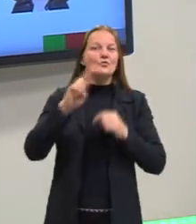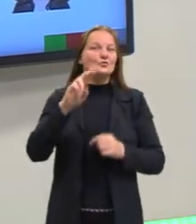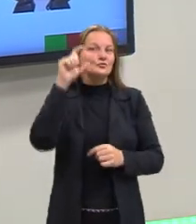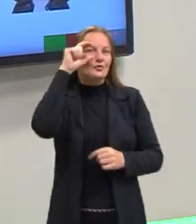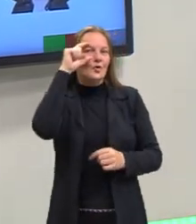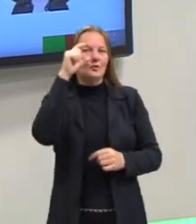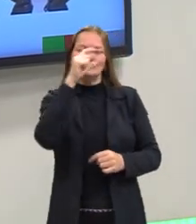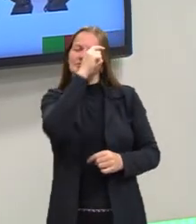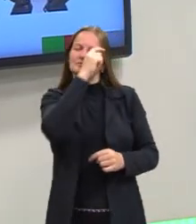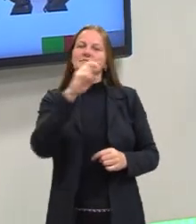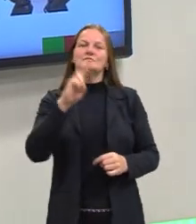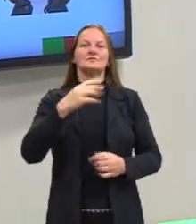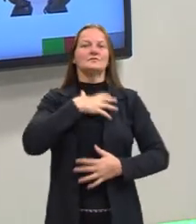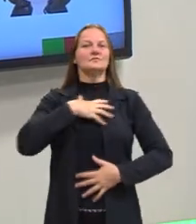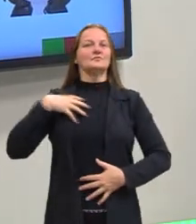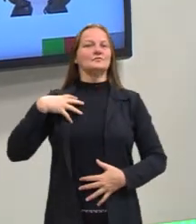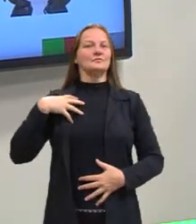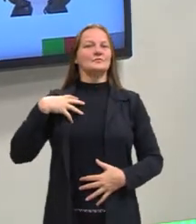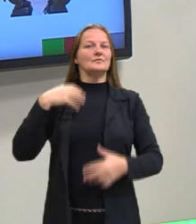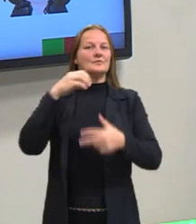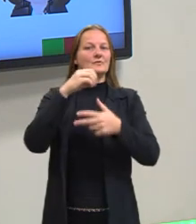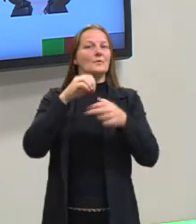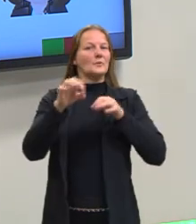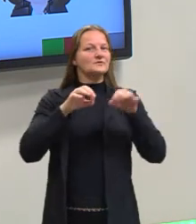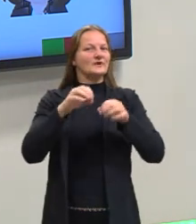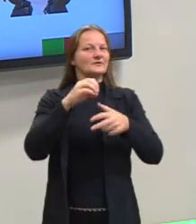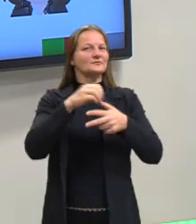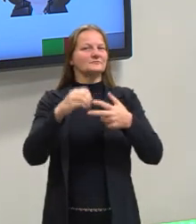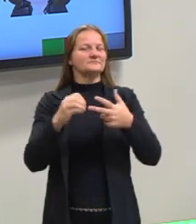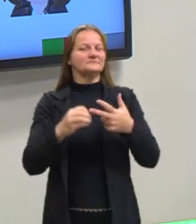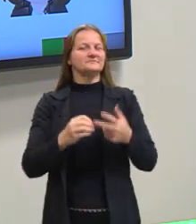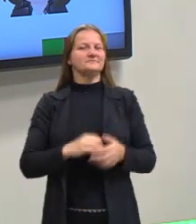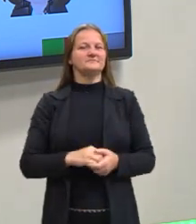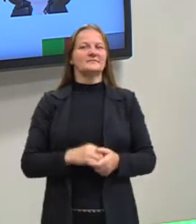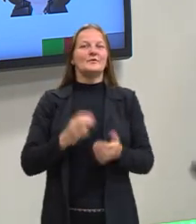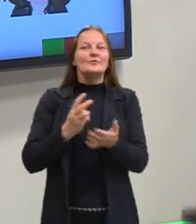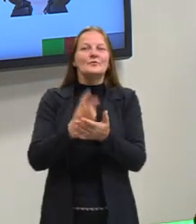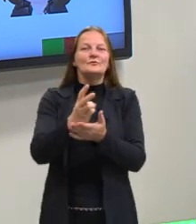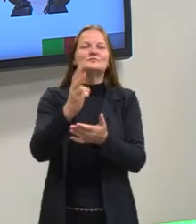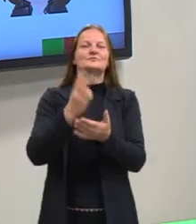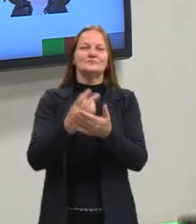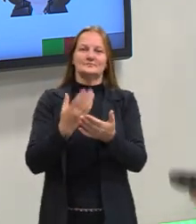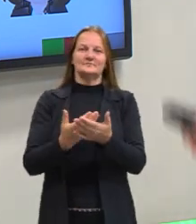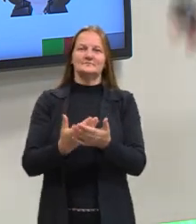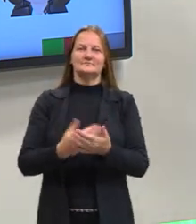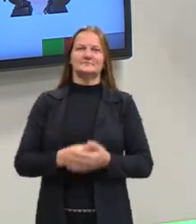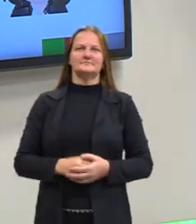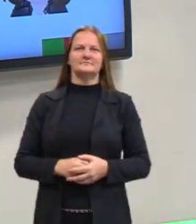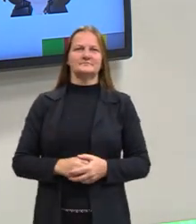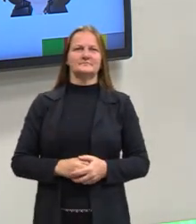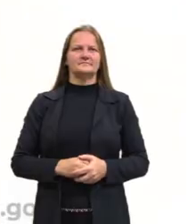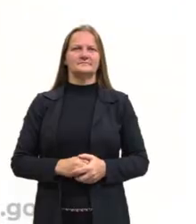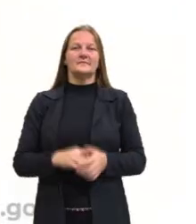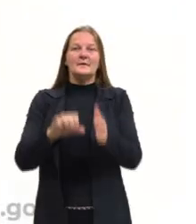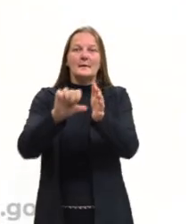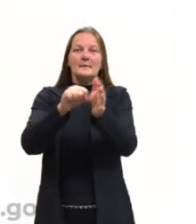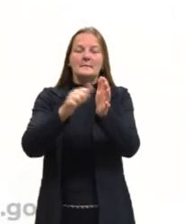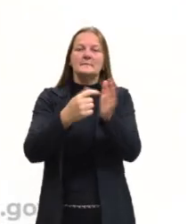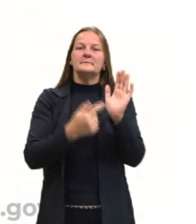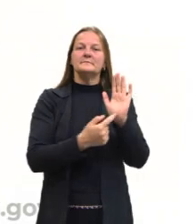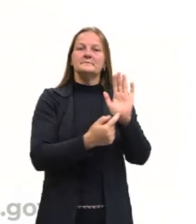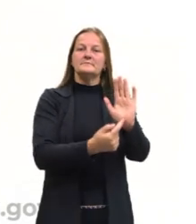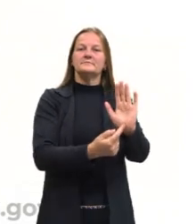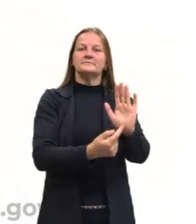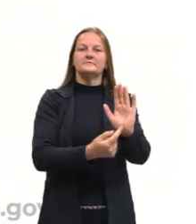Estou com a minha camiseta do projeto e vamos dar continuidade para a nossa aula. Primeira coisa, aqui,